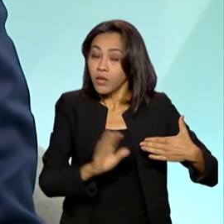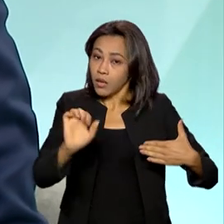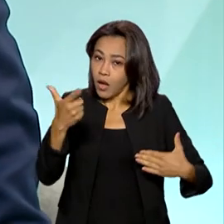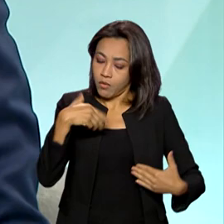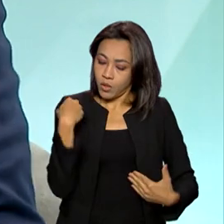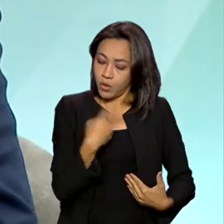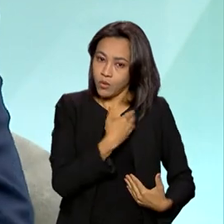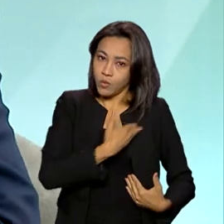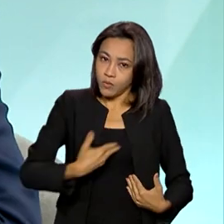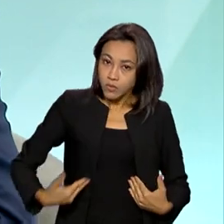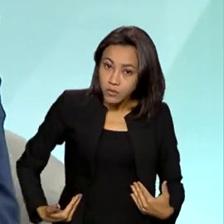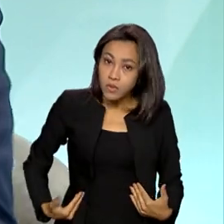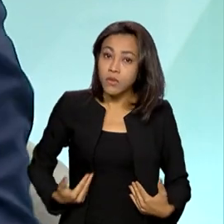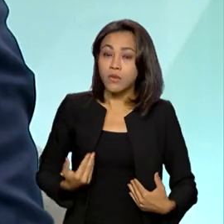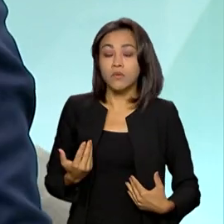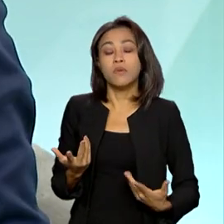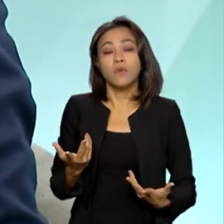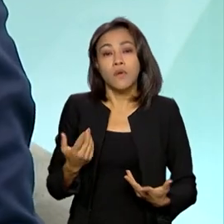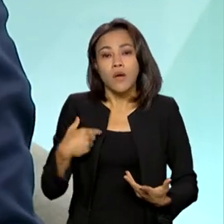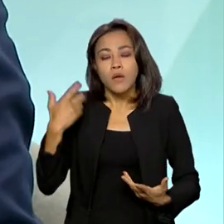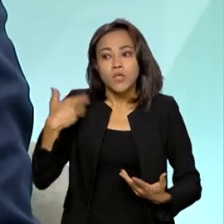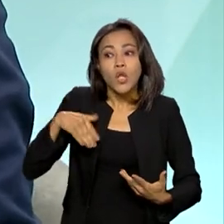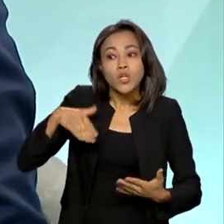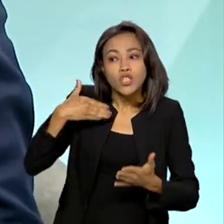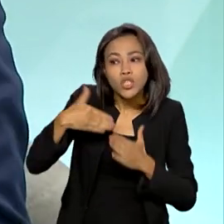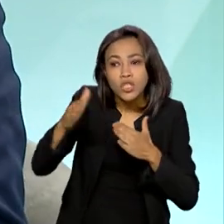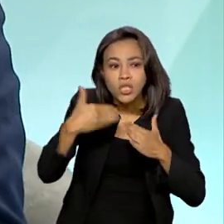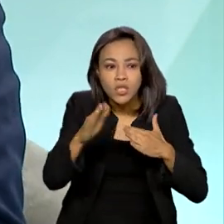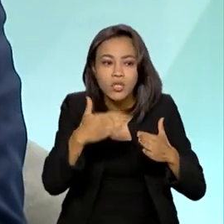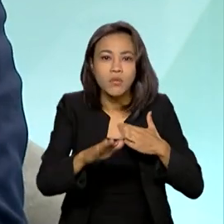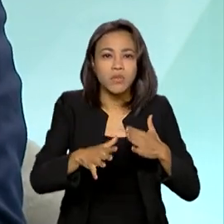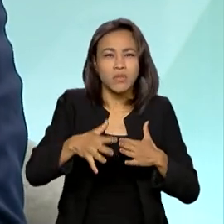Ministério, nós tentamos desburocratizar o máximo possível,